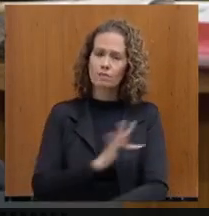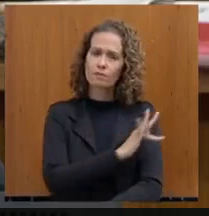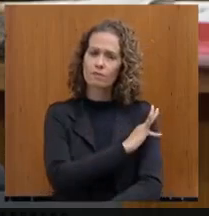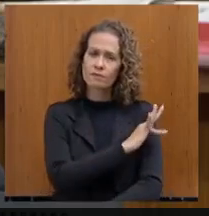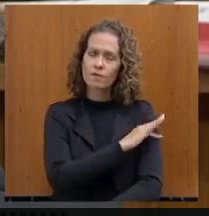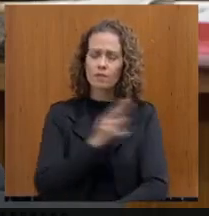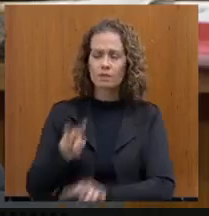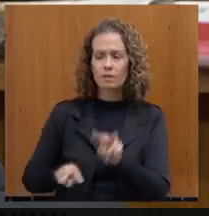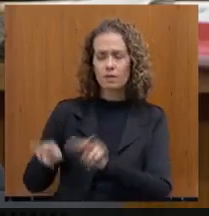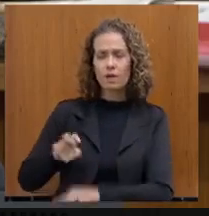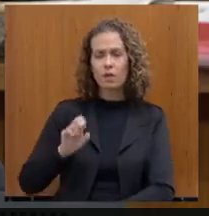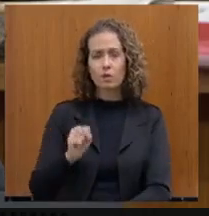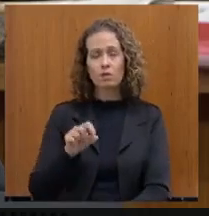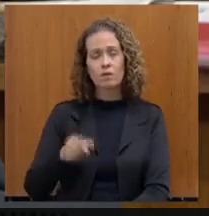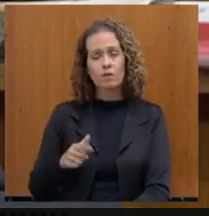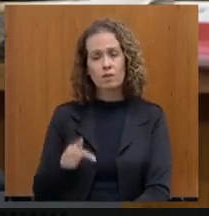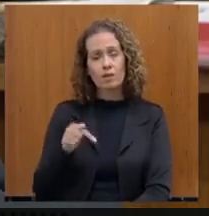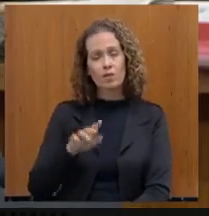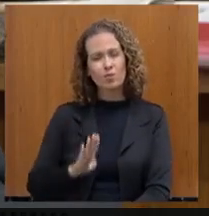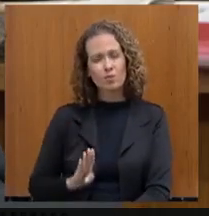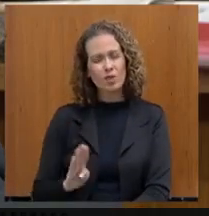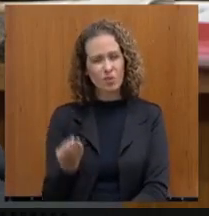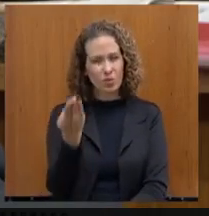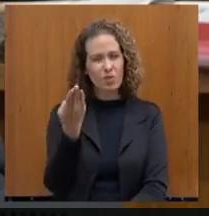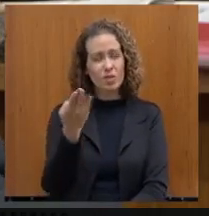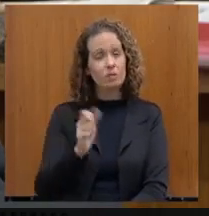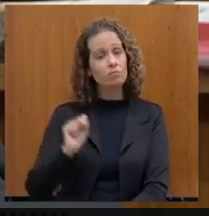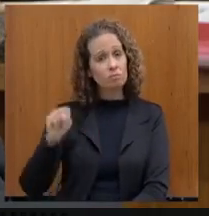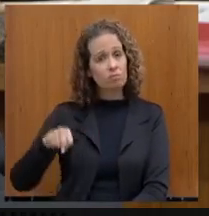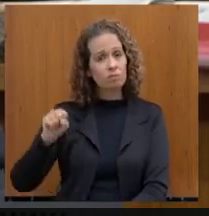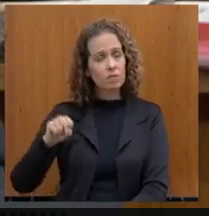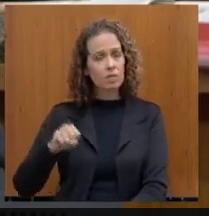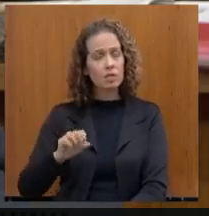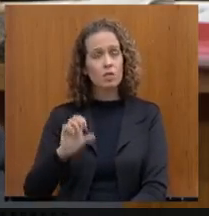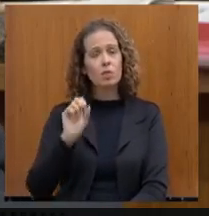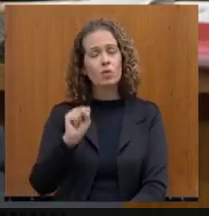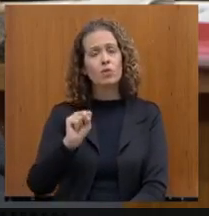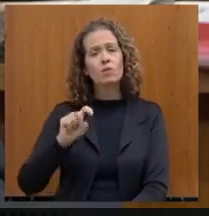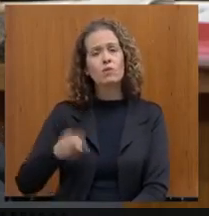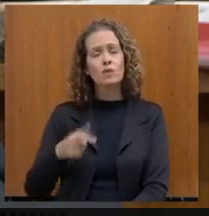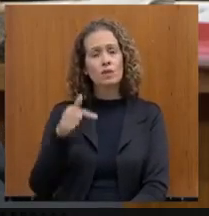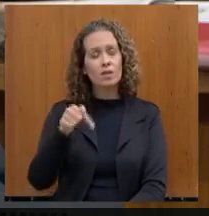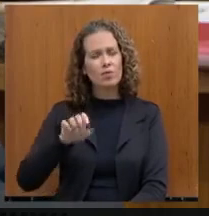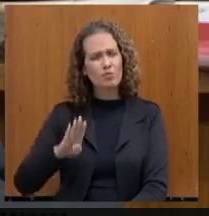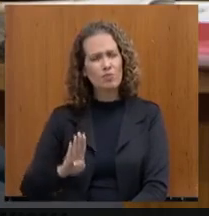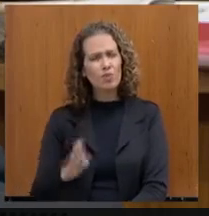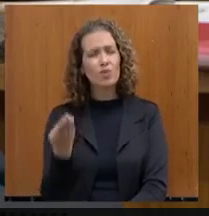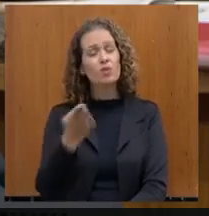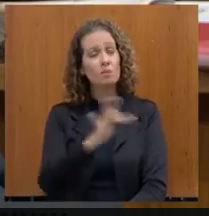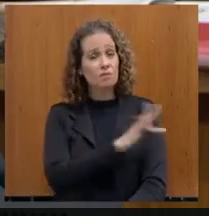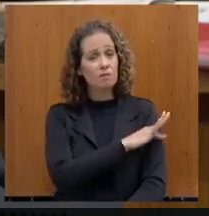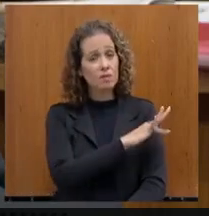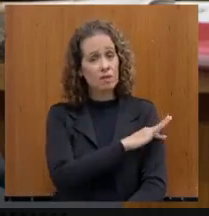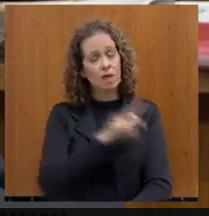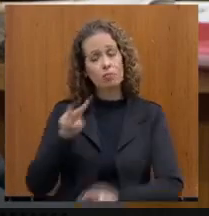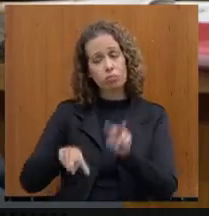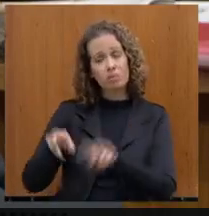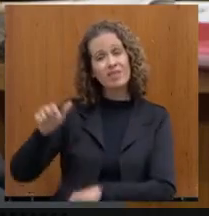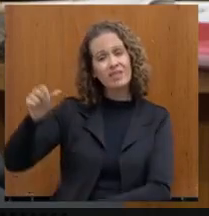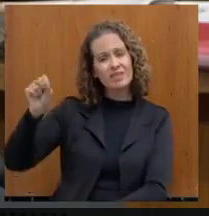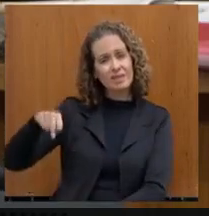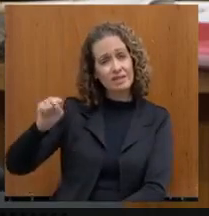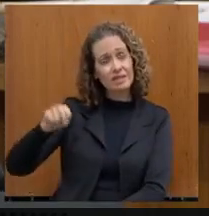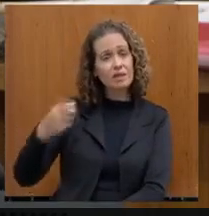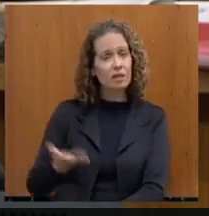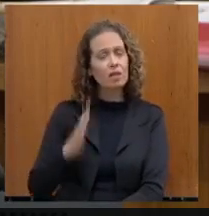8,7 bilhões de incentivos fiscais, sim, 8,7 bilhões de incentivos fiscais, sim, nós entendemos